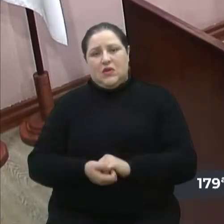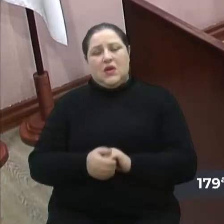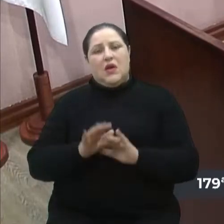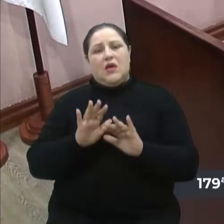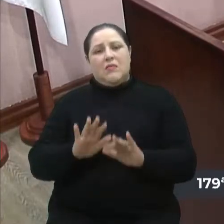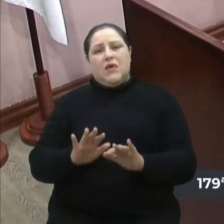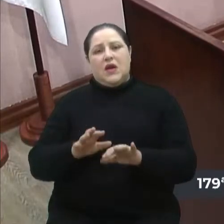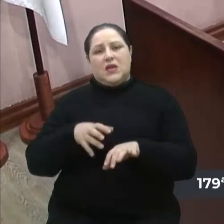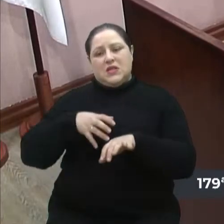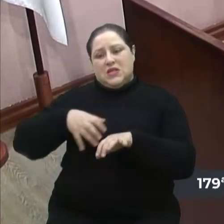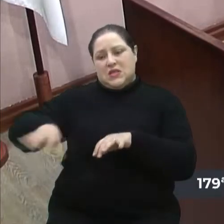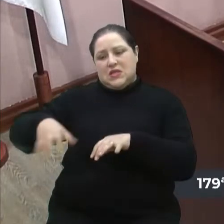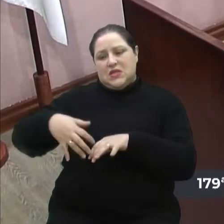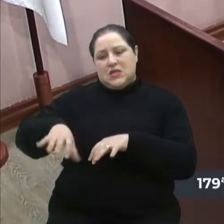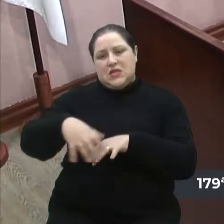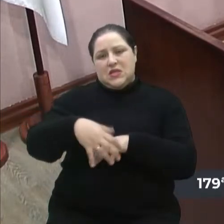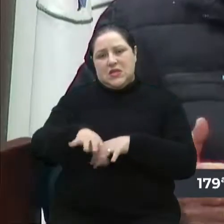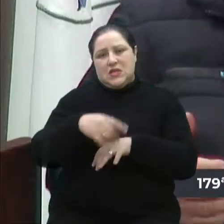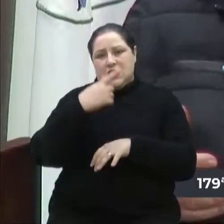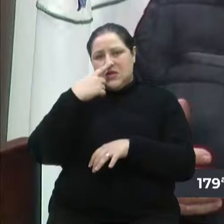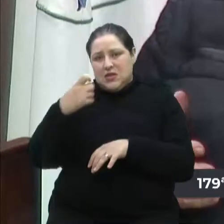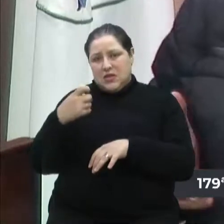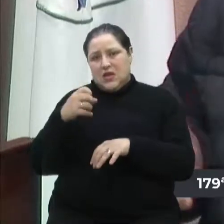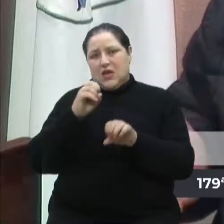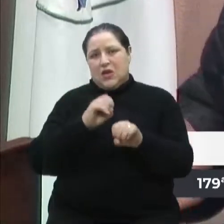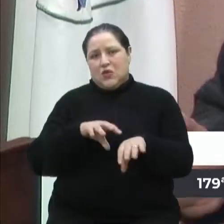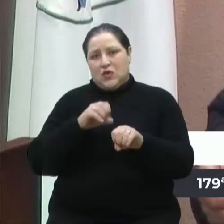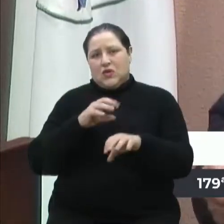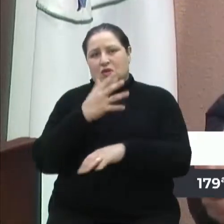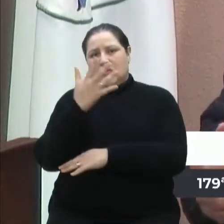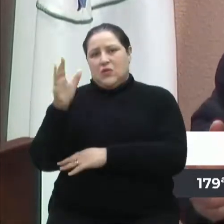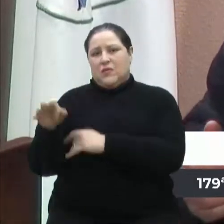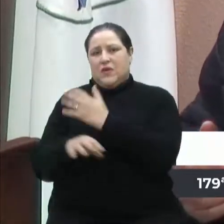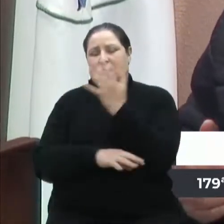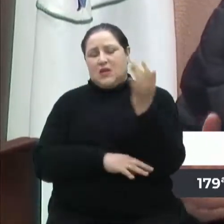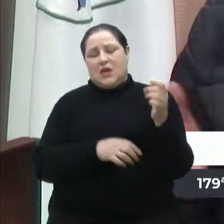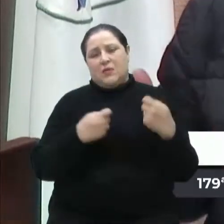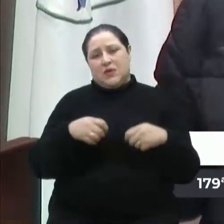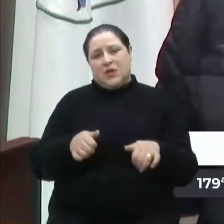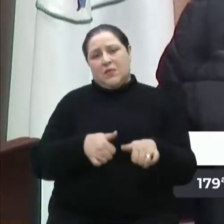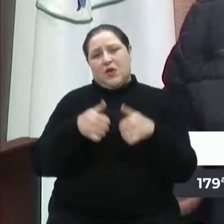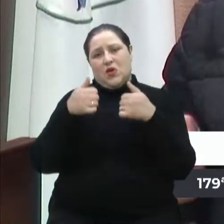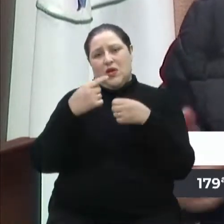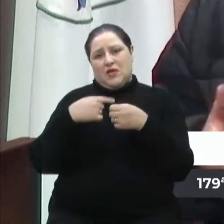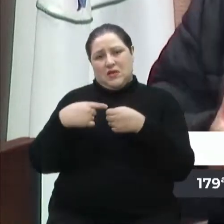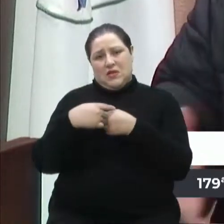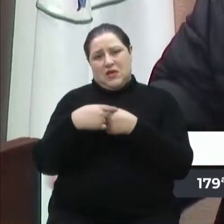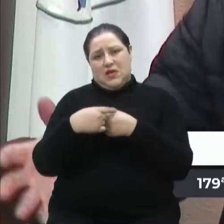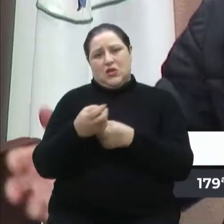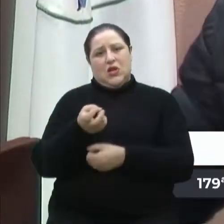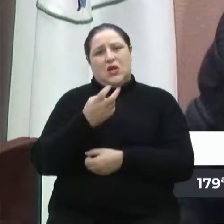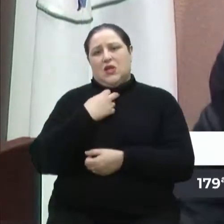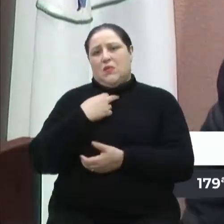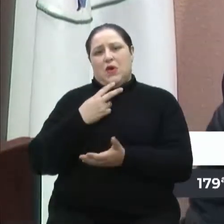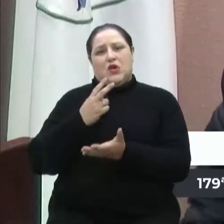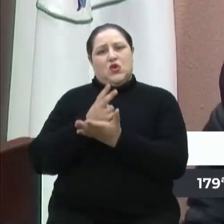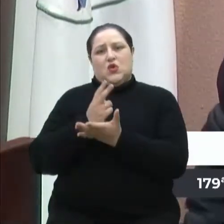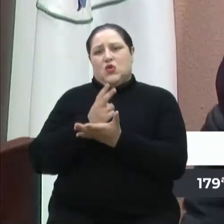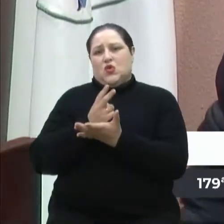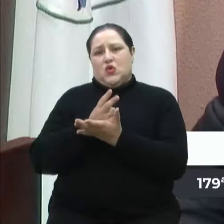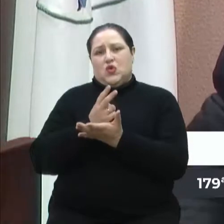separação de resíduos, educação ambiental, nós precisamos melhorar na nossa cidade, precisamos melhorar, não podemos continuar.